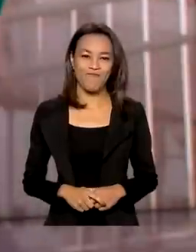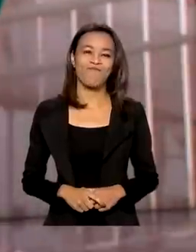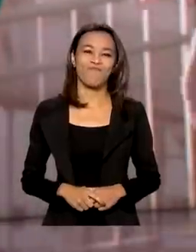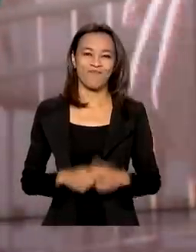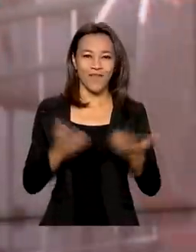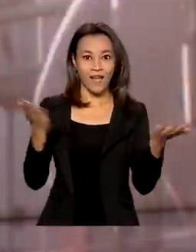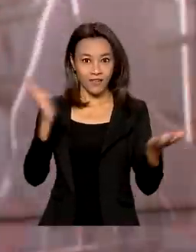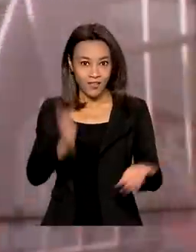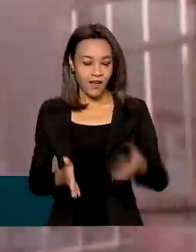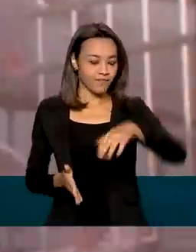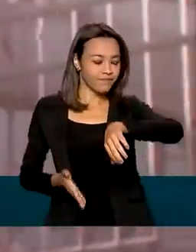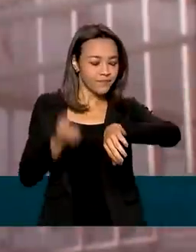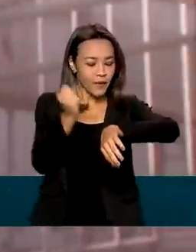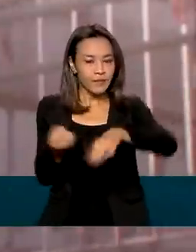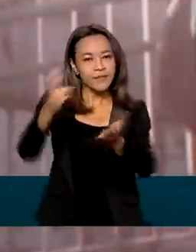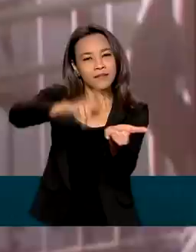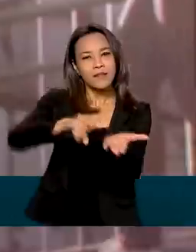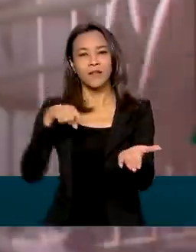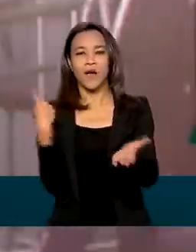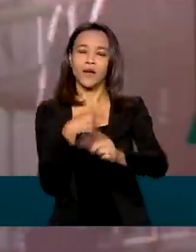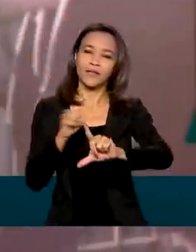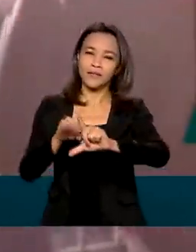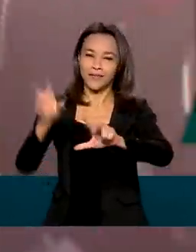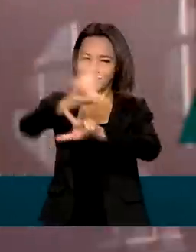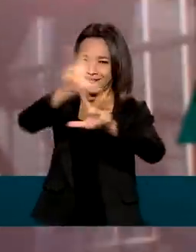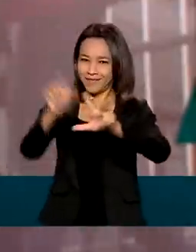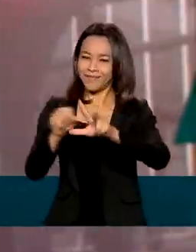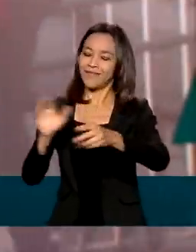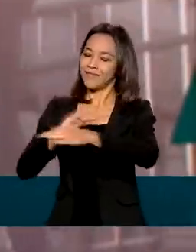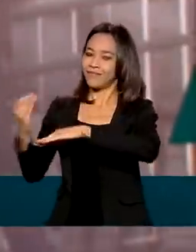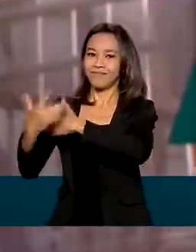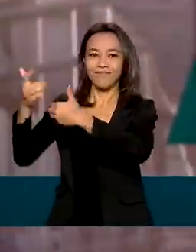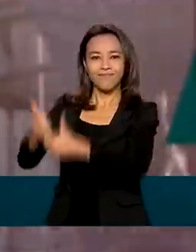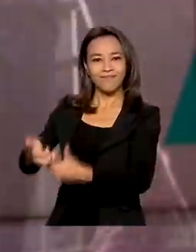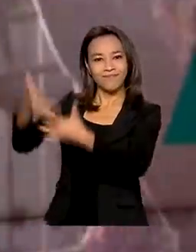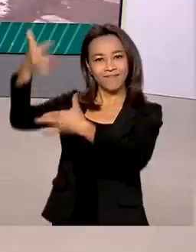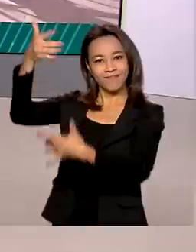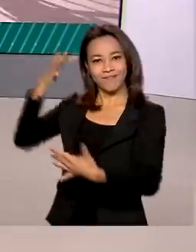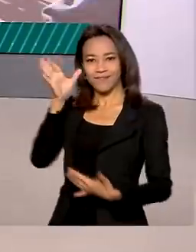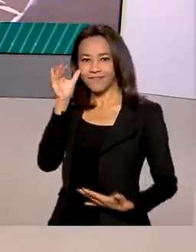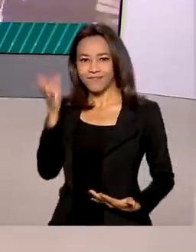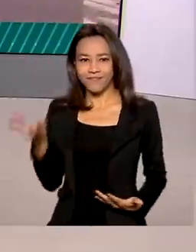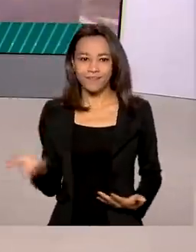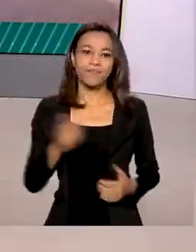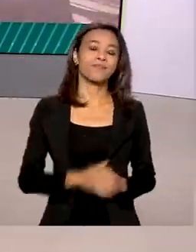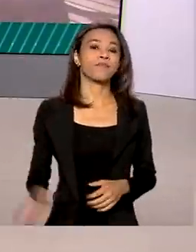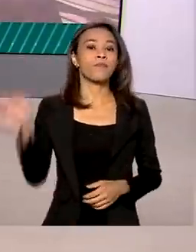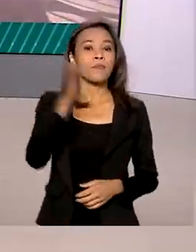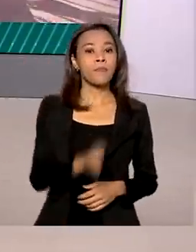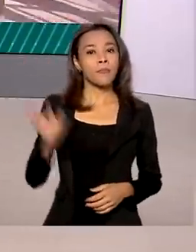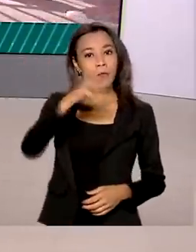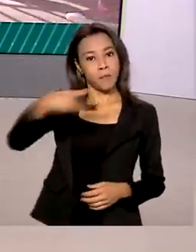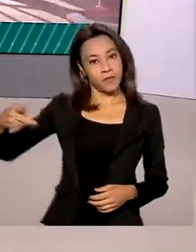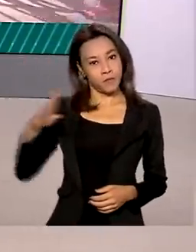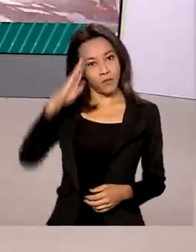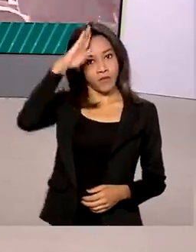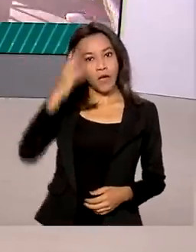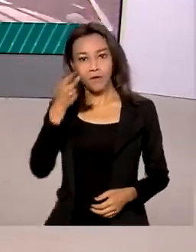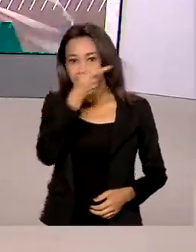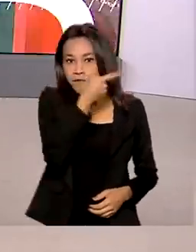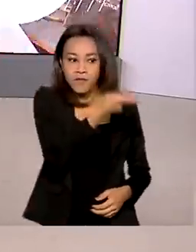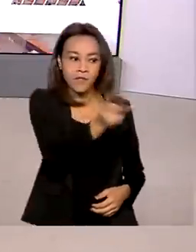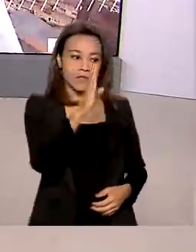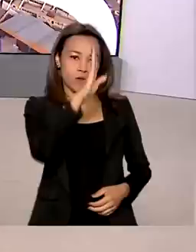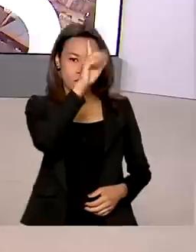Agora, 8 horas, estamos ao vivo pela TV Brasil e redes sociais. O presidente Jair Bolsonaro visitou o Hospital